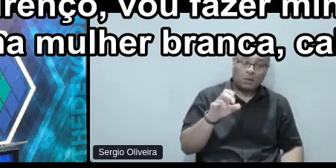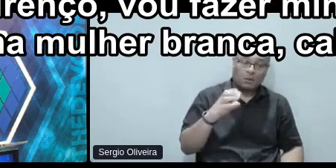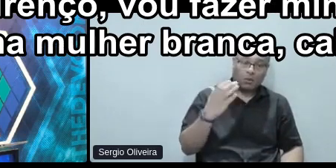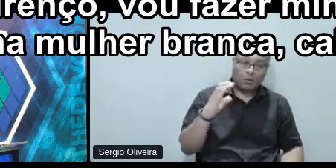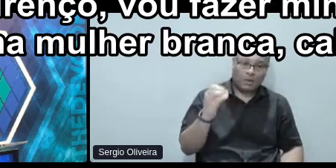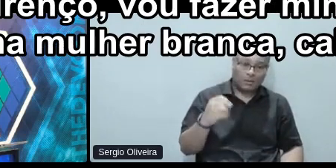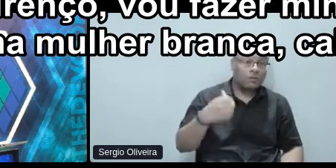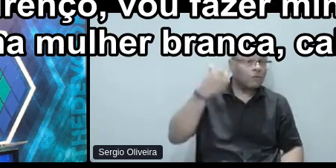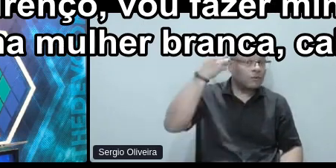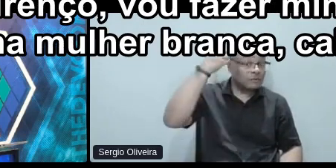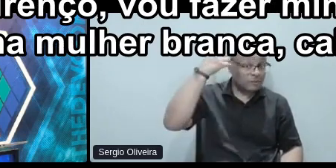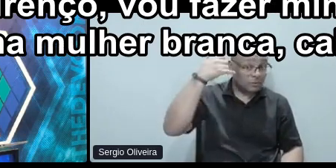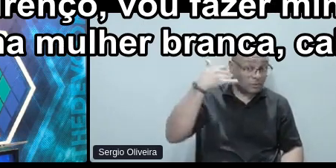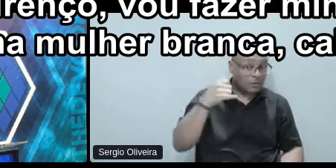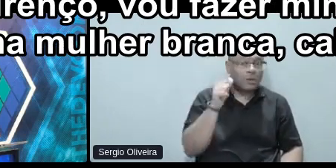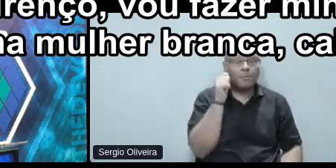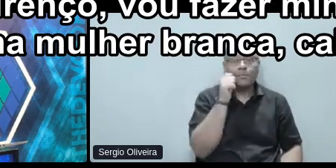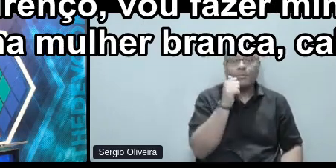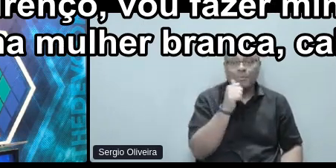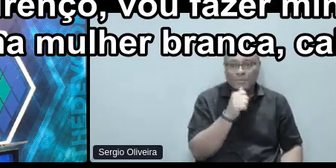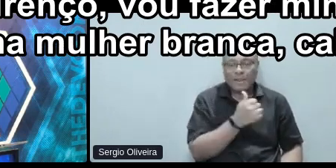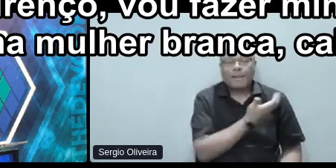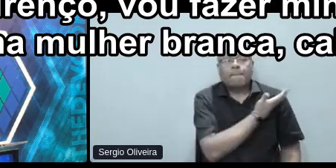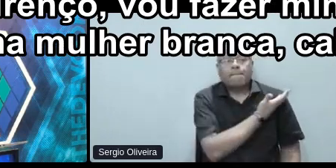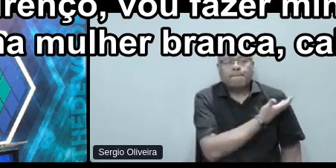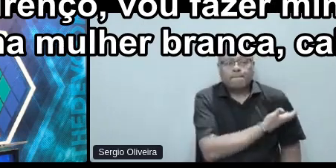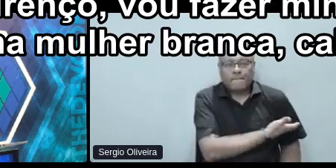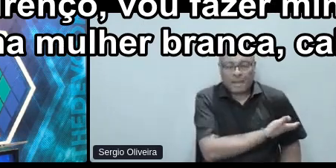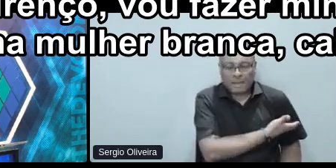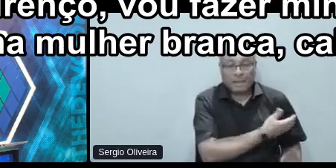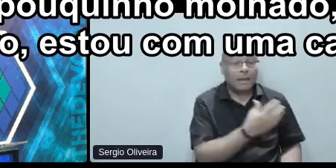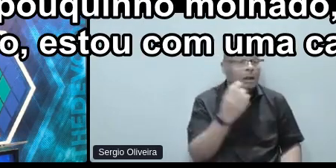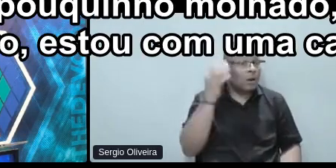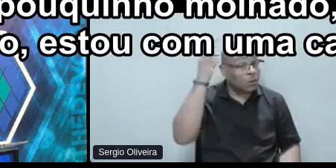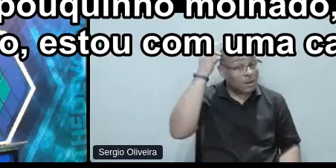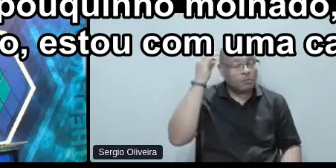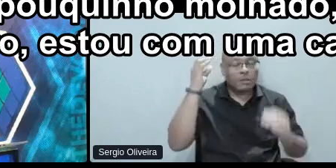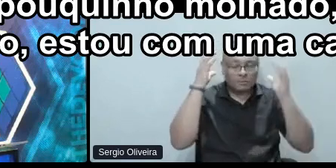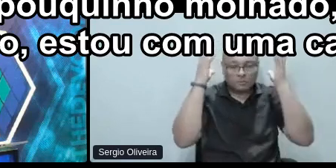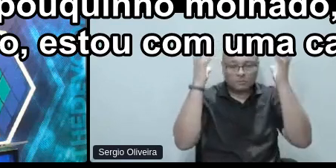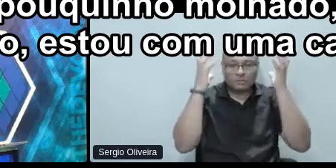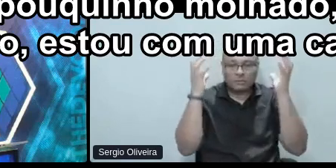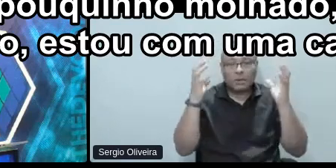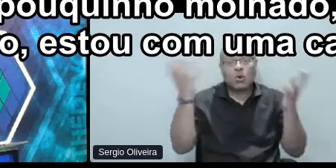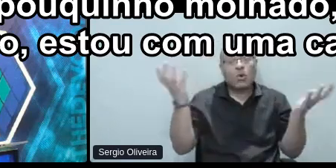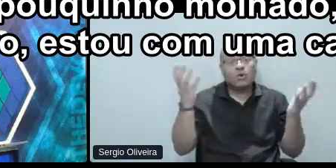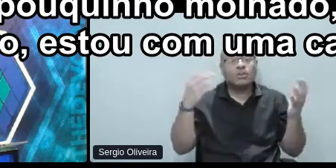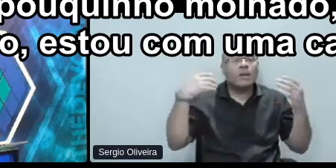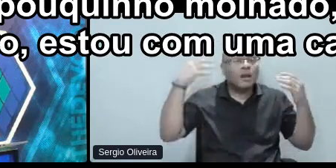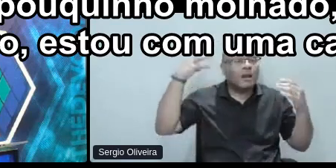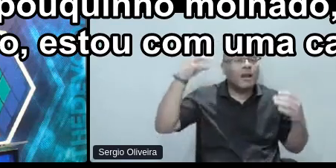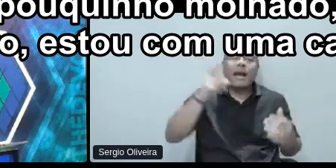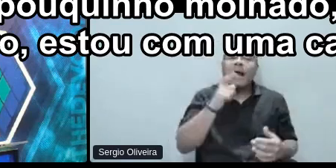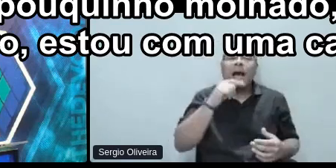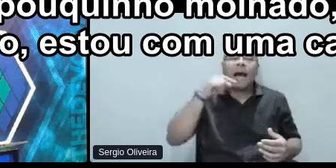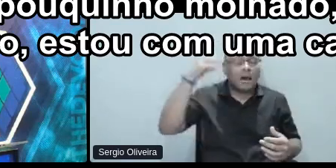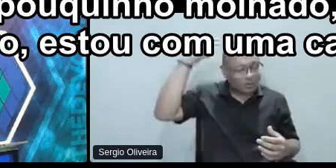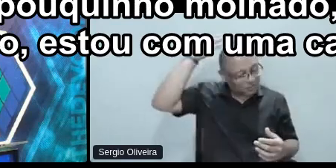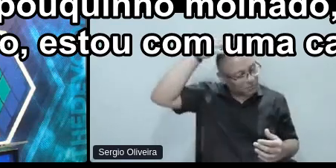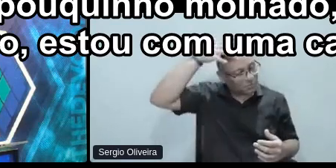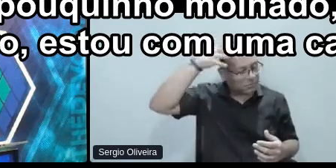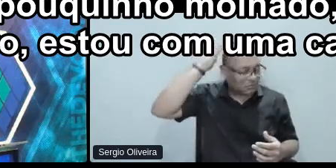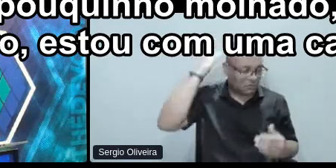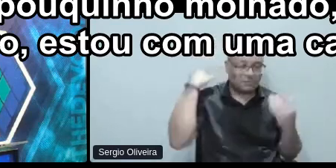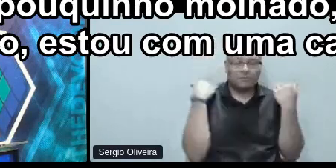autodescrição, eu sou mulher branca, cabelos cacheados, está um pouquinho molhado, mas na